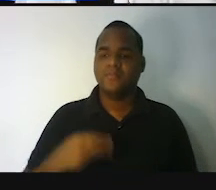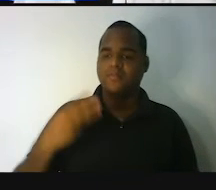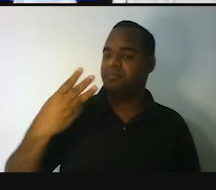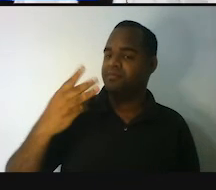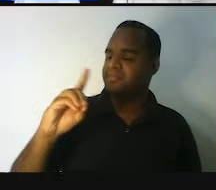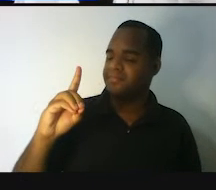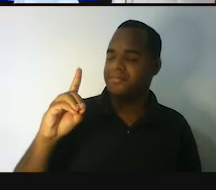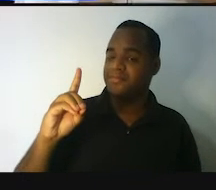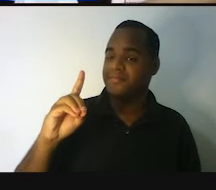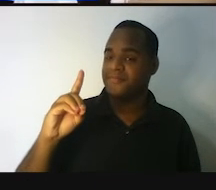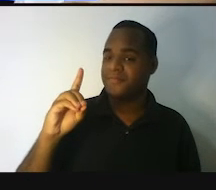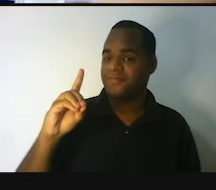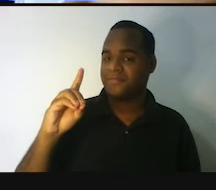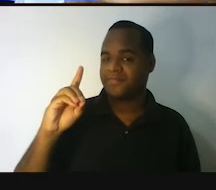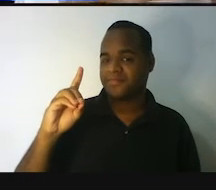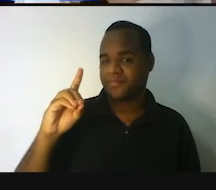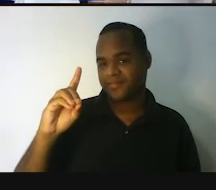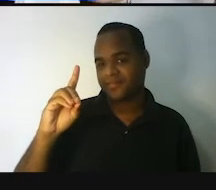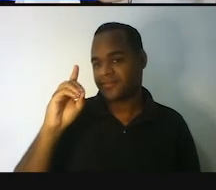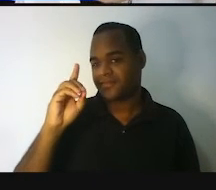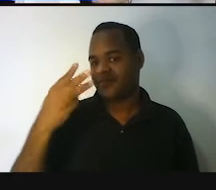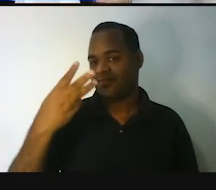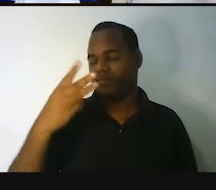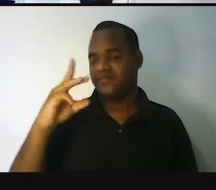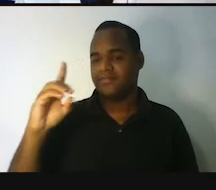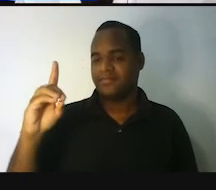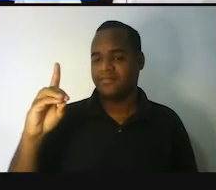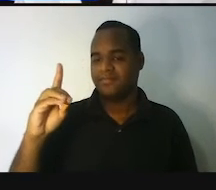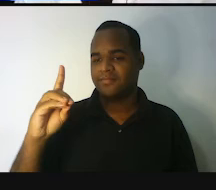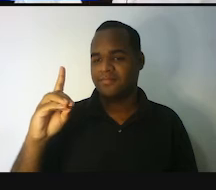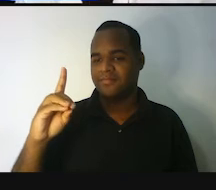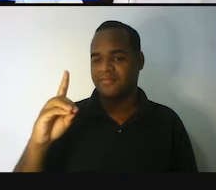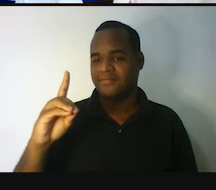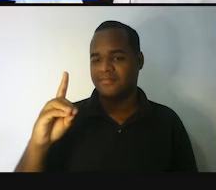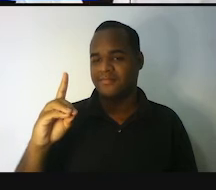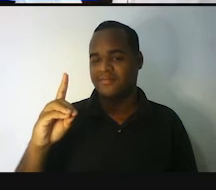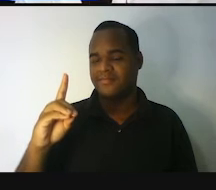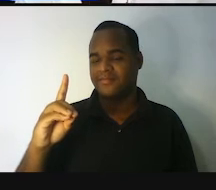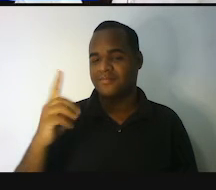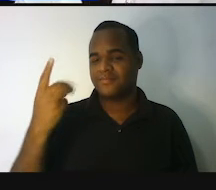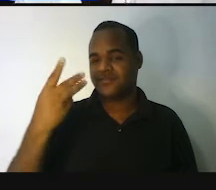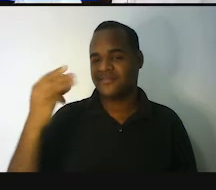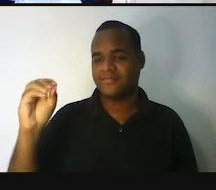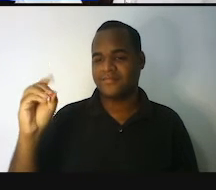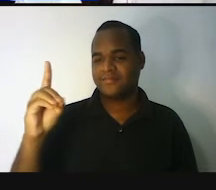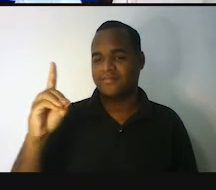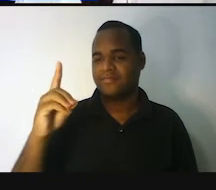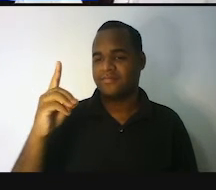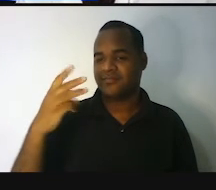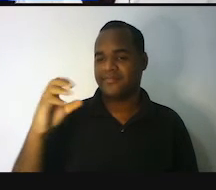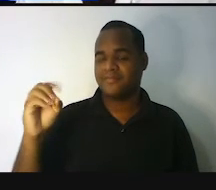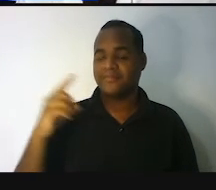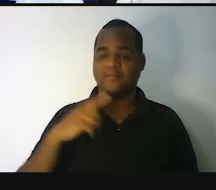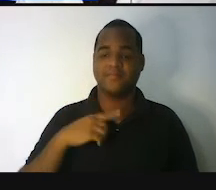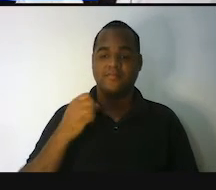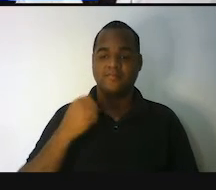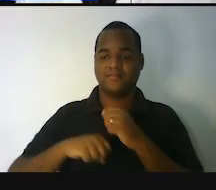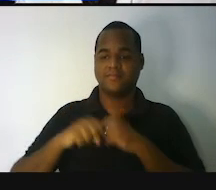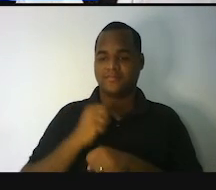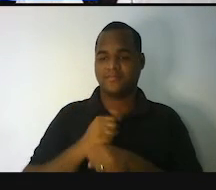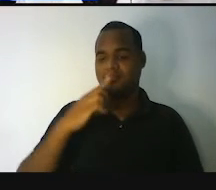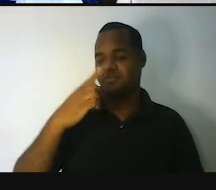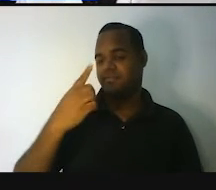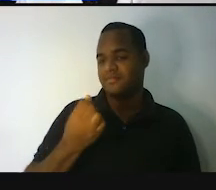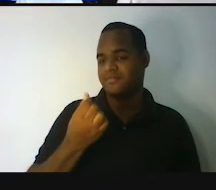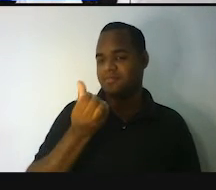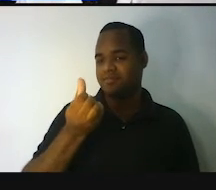Tridimensional. Vamos dividir essa palavra em duas? Tri. O Brasil, em 1970, a seleção brasileira de